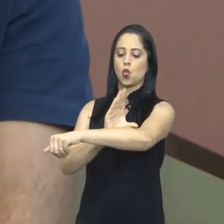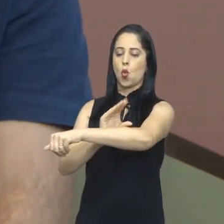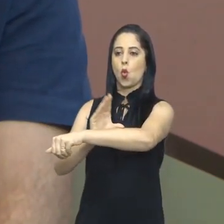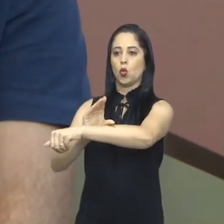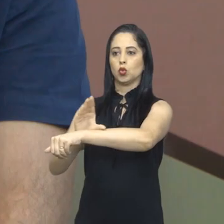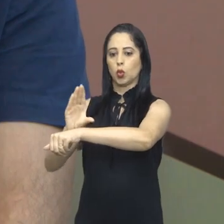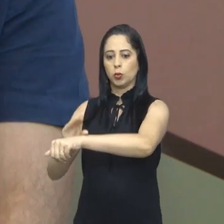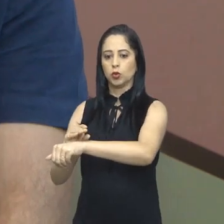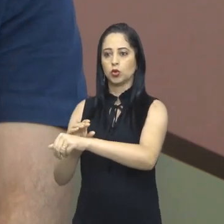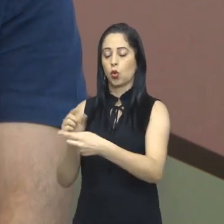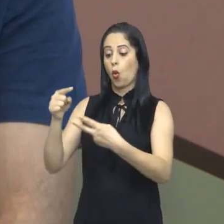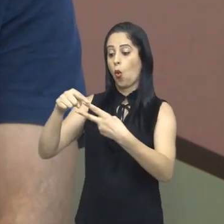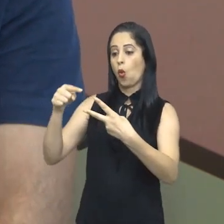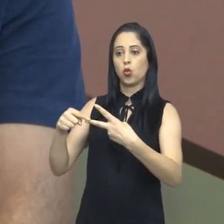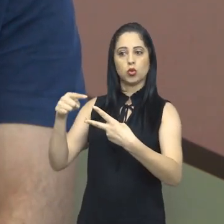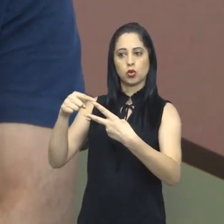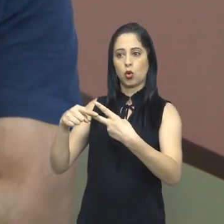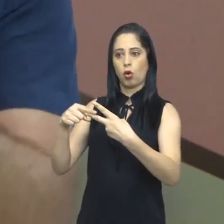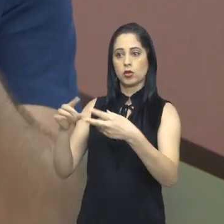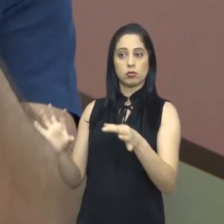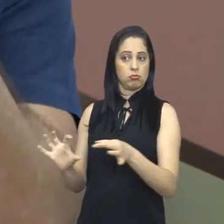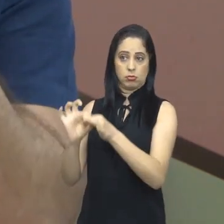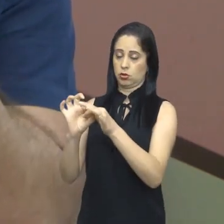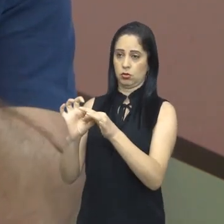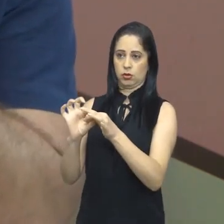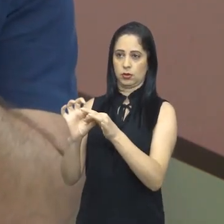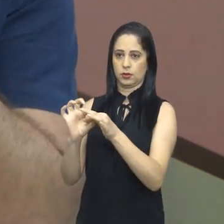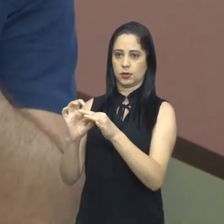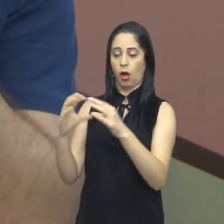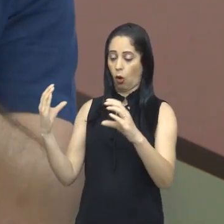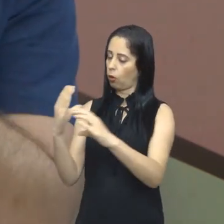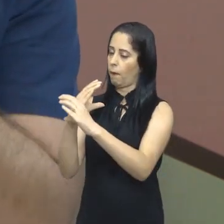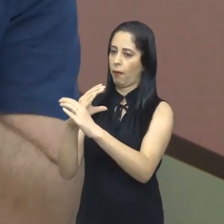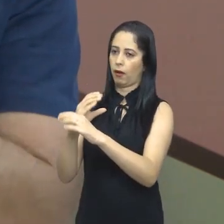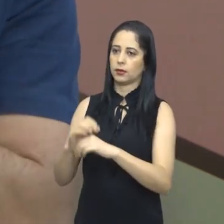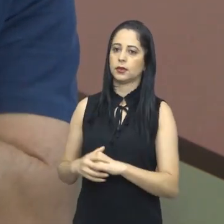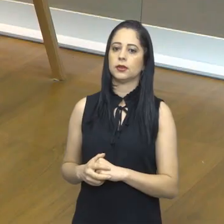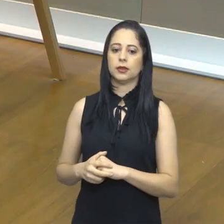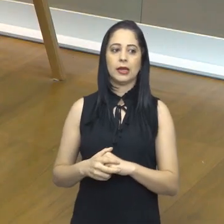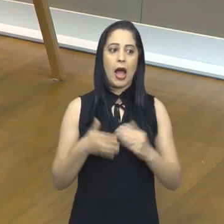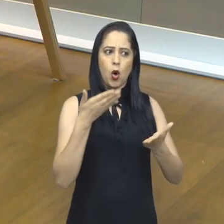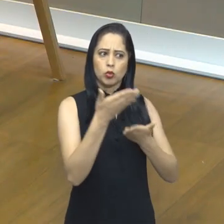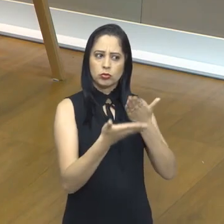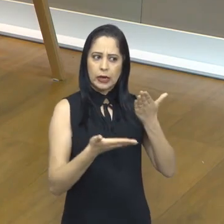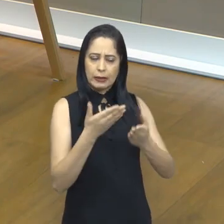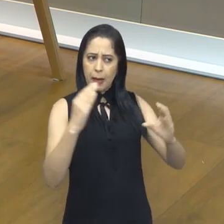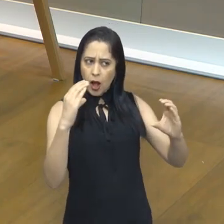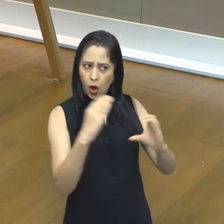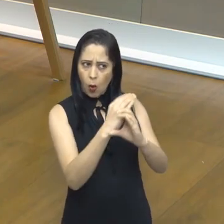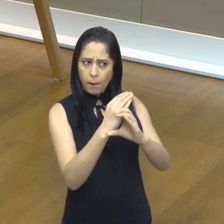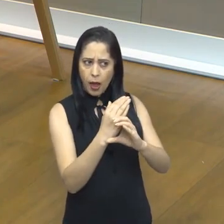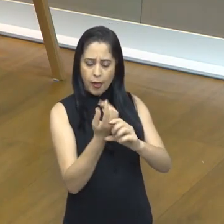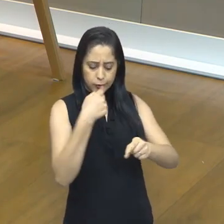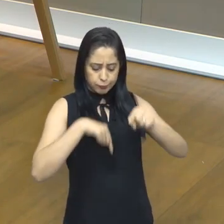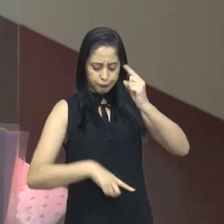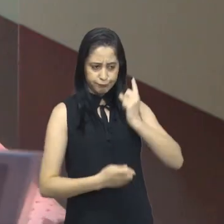muscular desses pacientes. Então, os dois têm uma ação sinérgica, elas são complementares. É um tratamento interno,